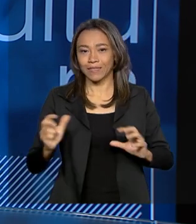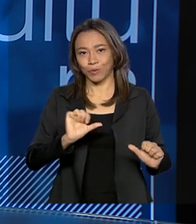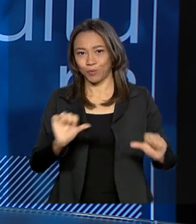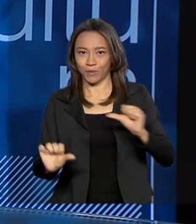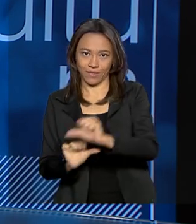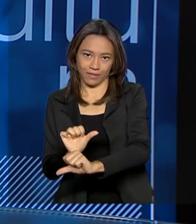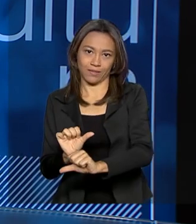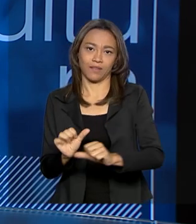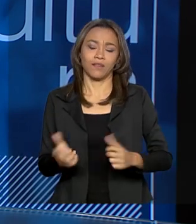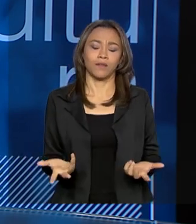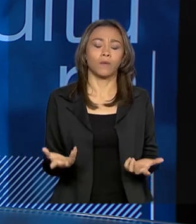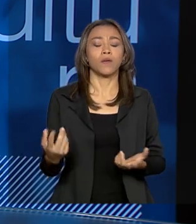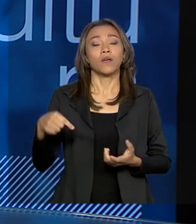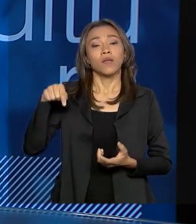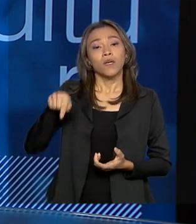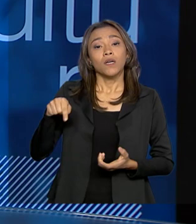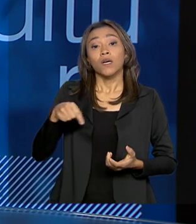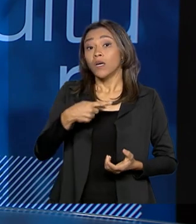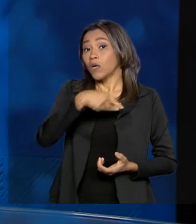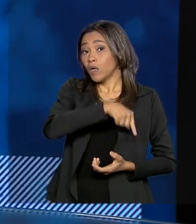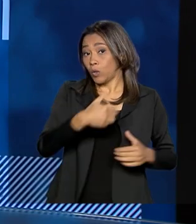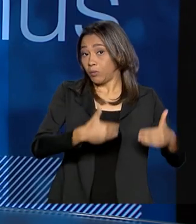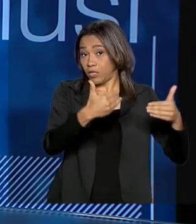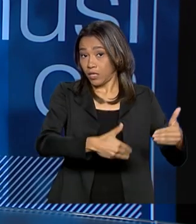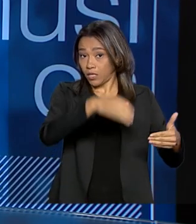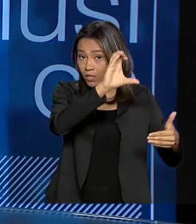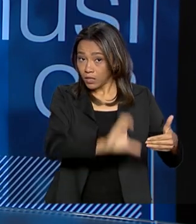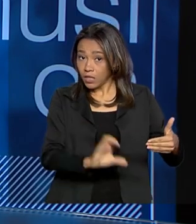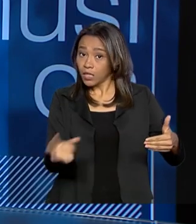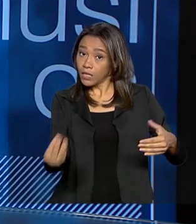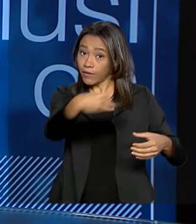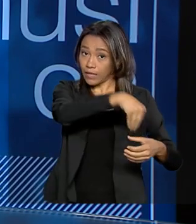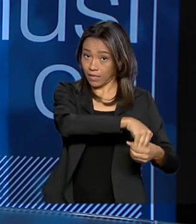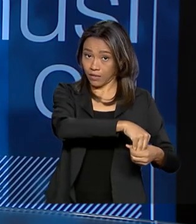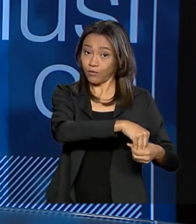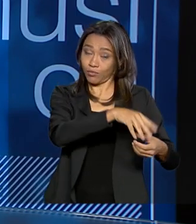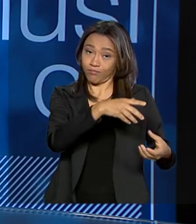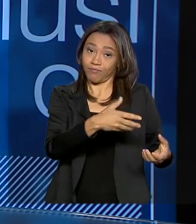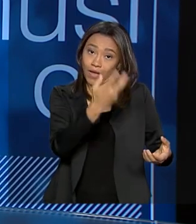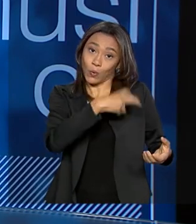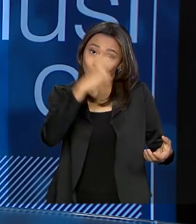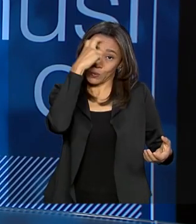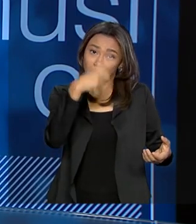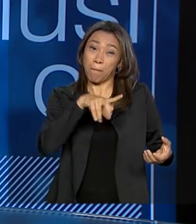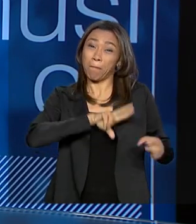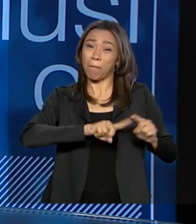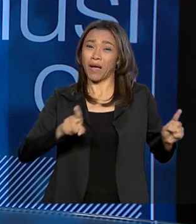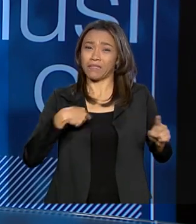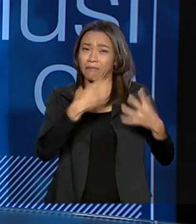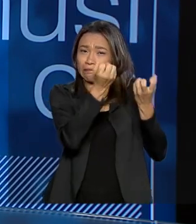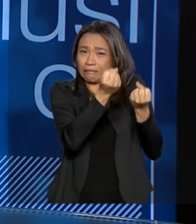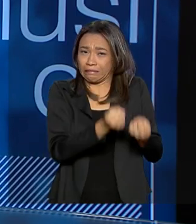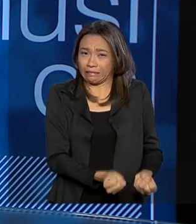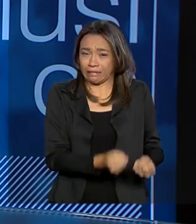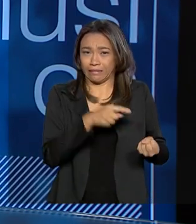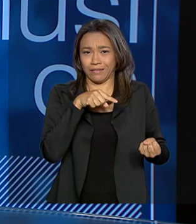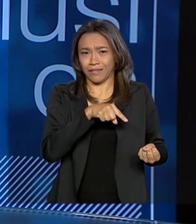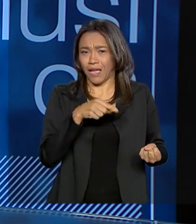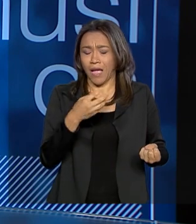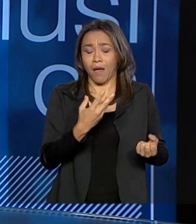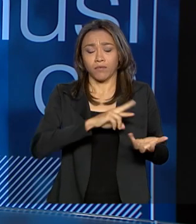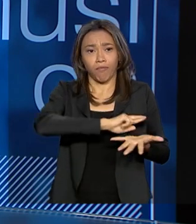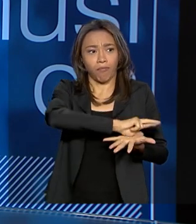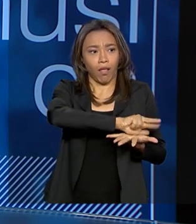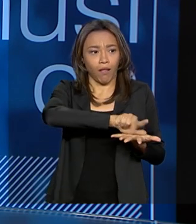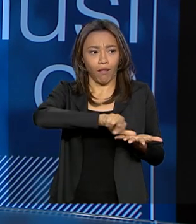O Ministério da Cidadania estava antes com a pasta da cultura, mas estava sobrecarregado. O Ministério da Cidadania dá conta de